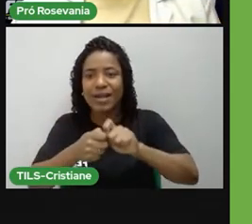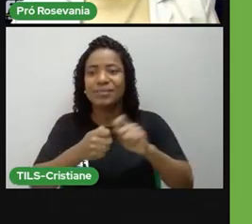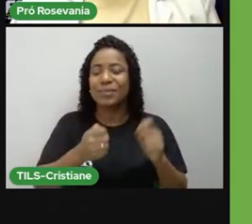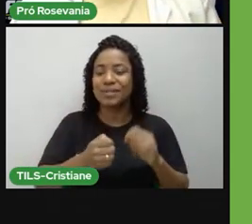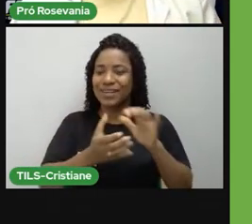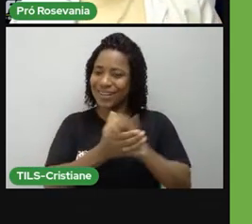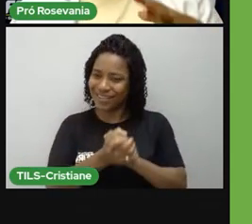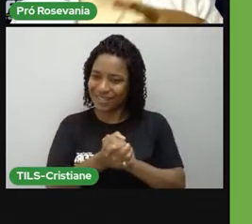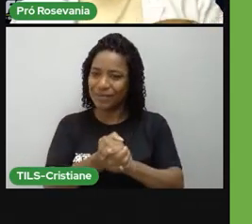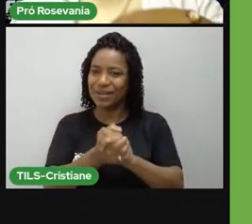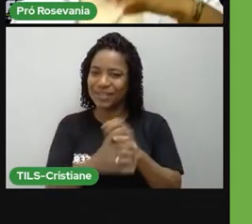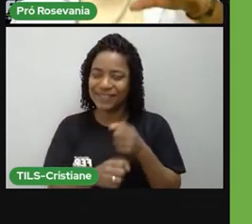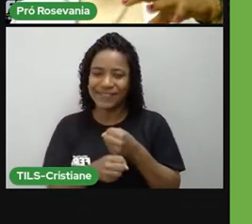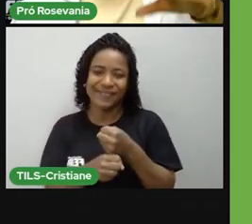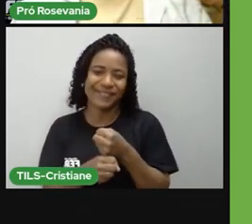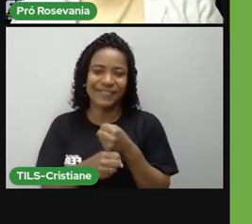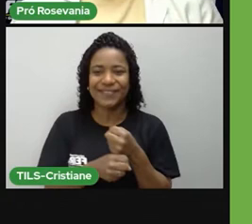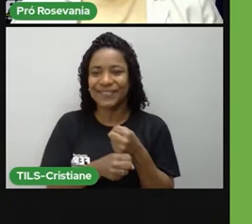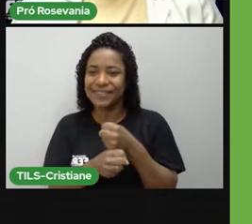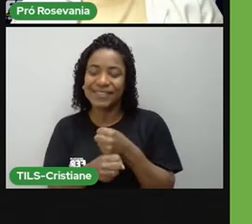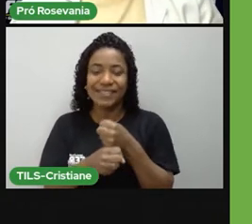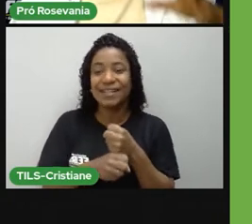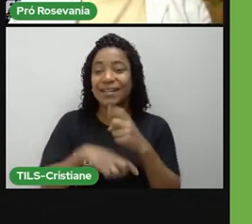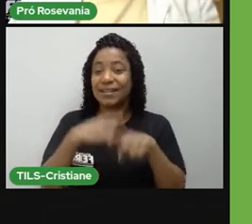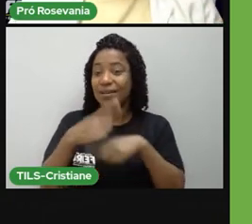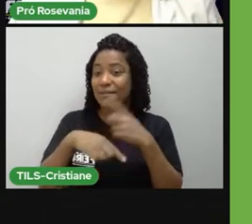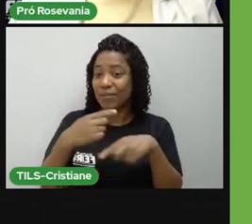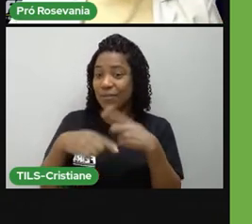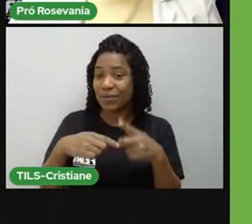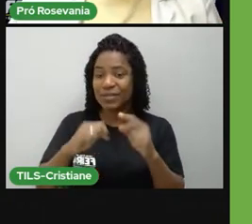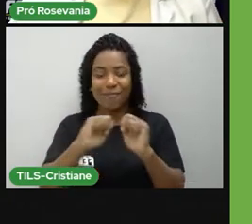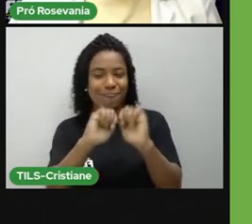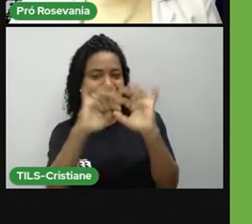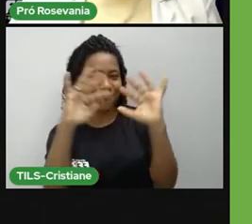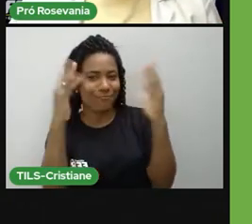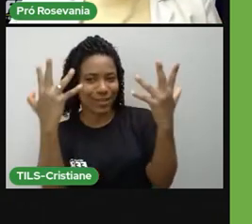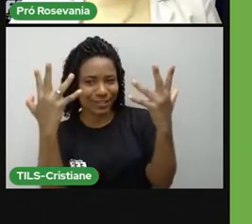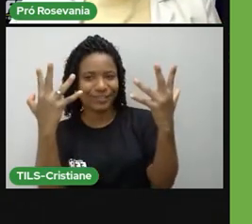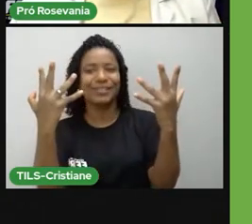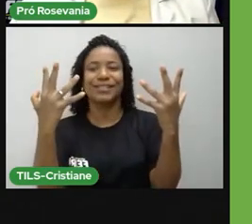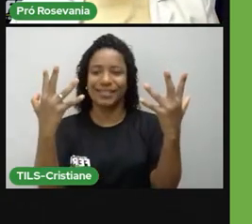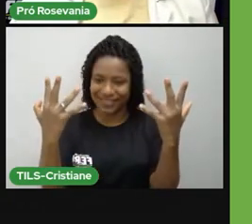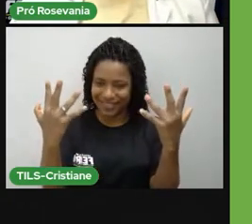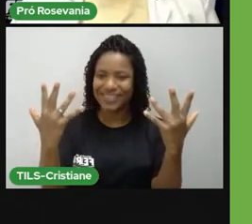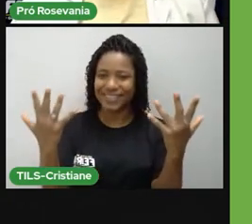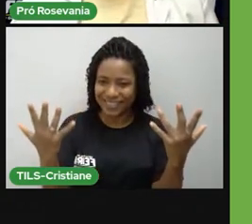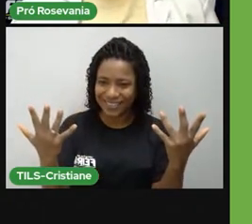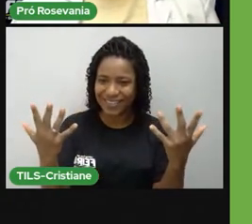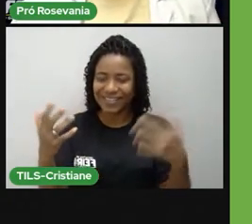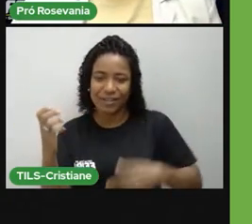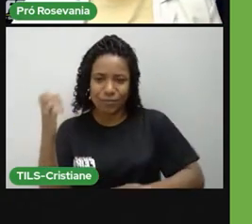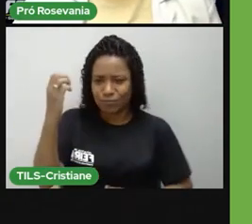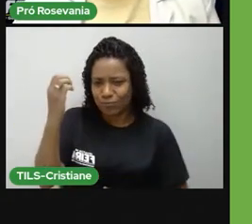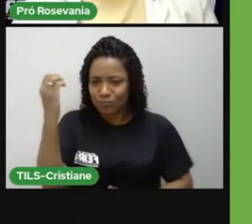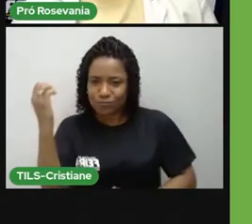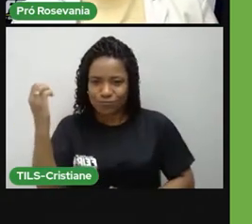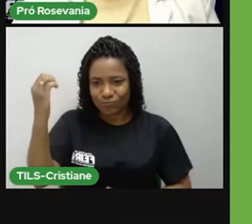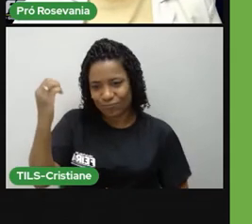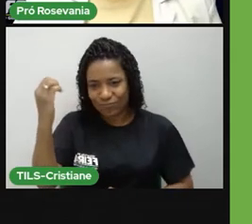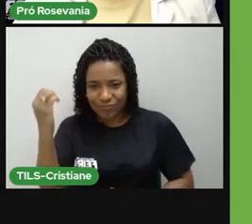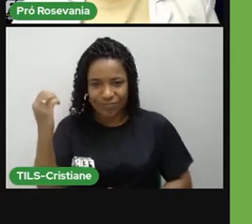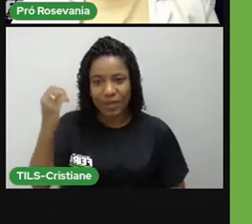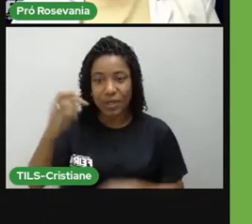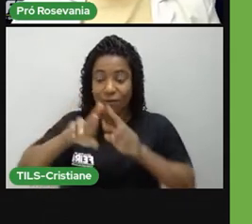na roça, e depois daquele casamento na roça, a festinha depois é voltado na base do forró, quando a gente tem o